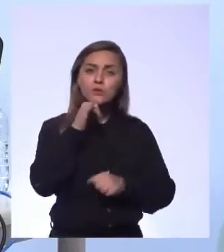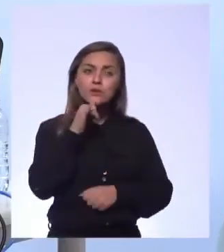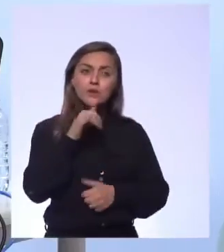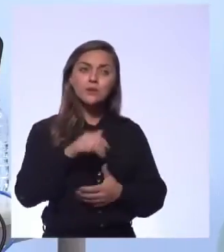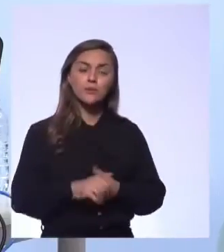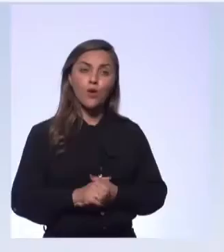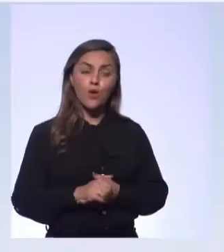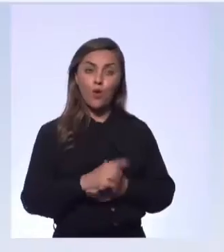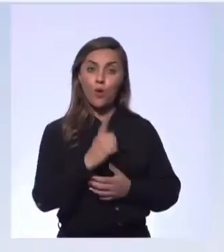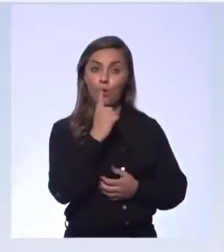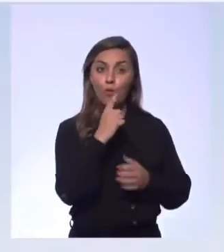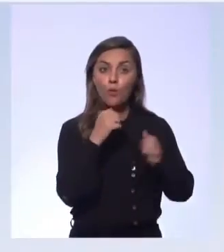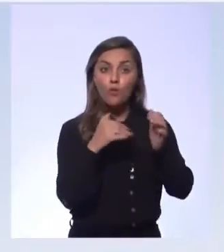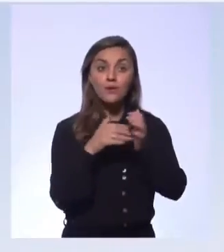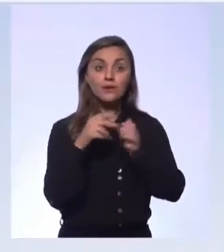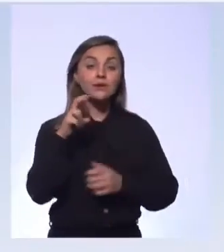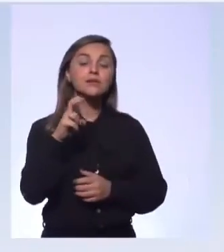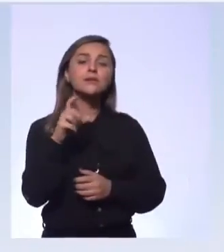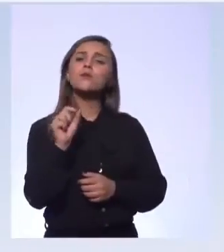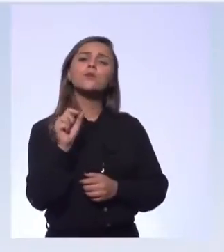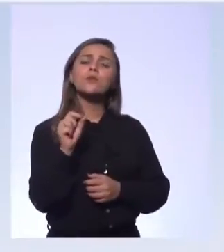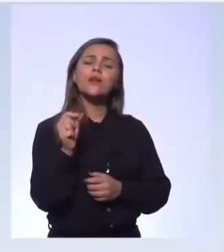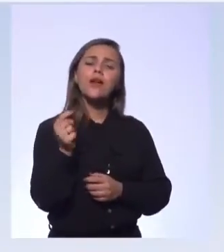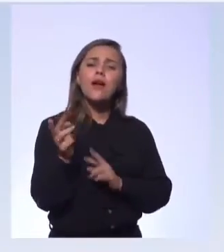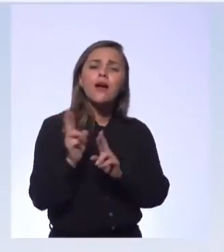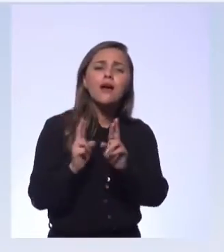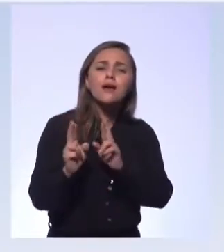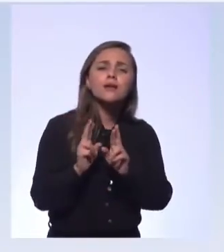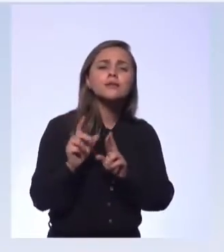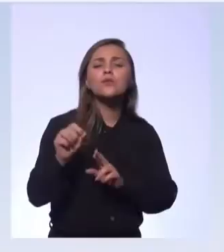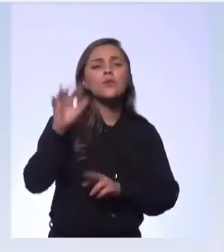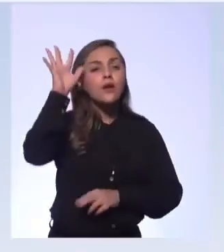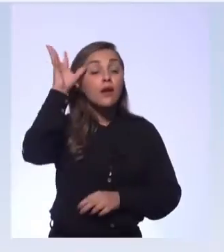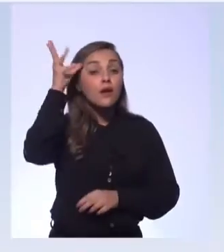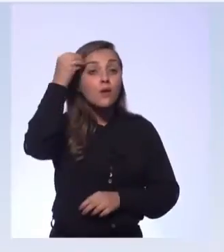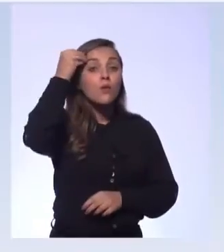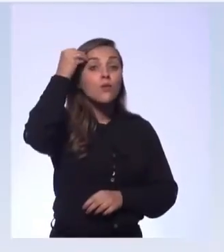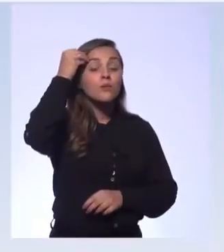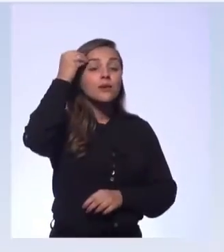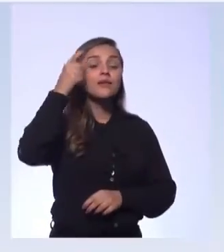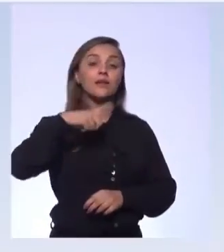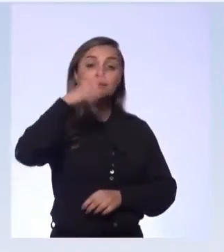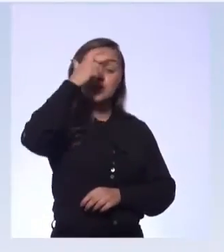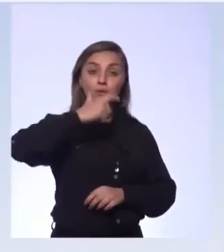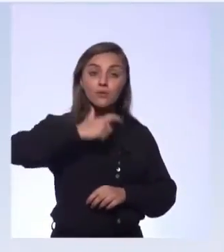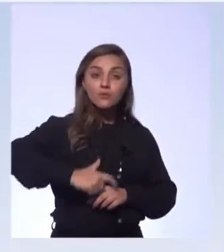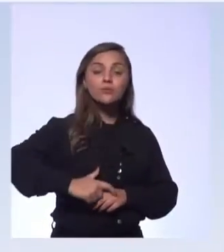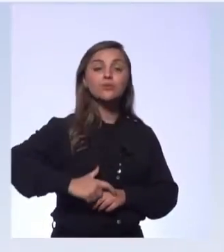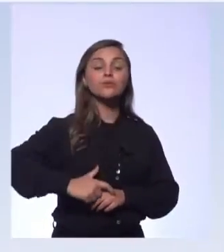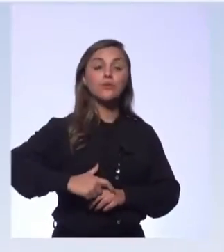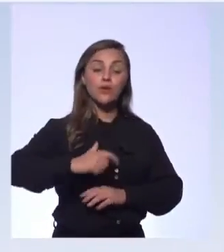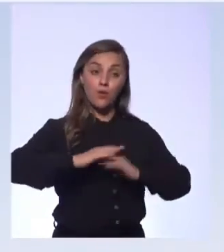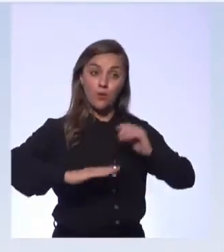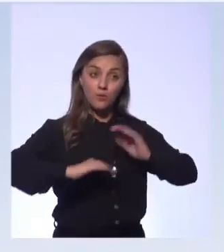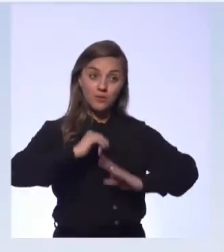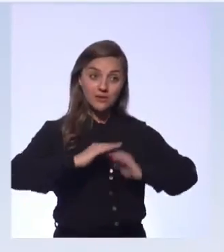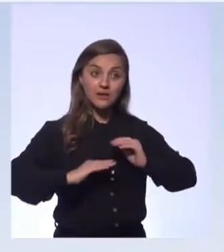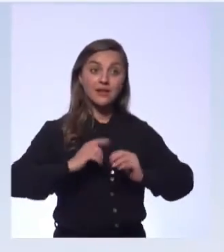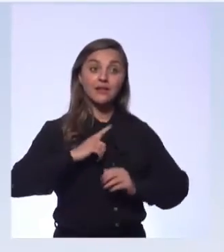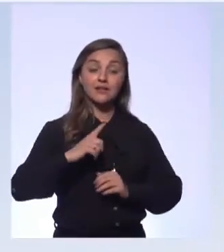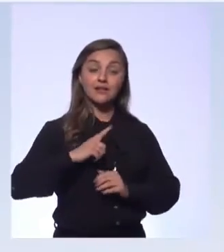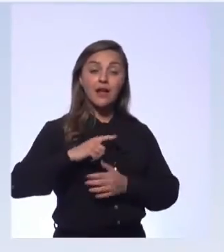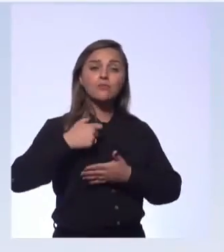de um a cinco, elas estão associadas à competência, a característica do comportamento empreendedor, que é persuasão e rede de